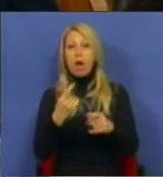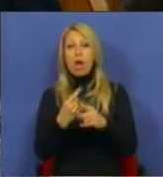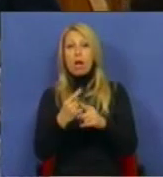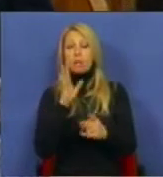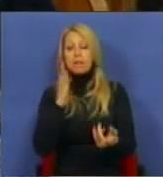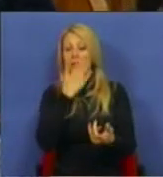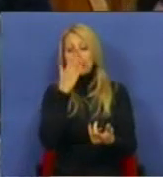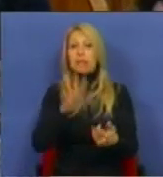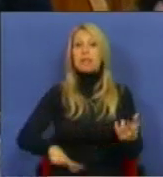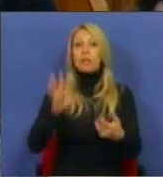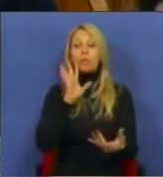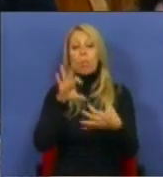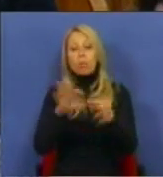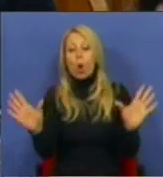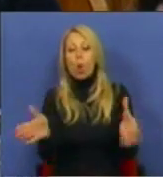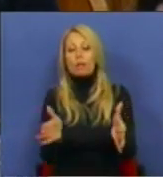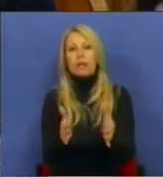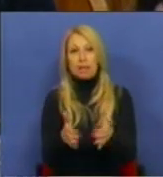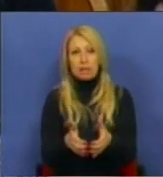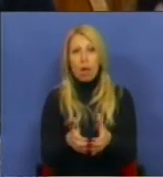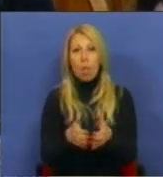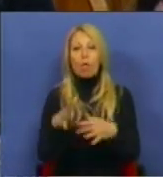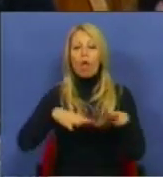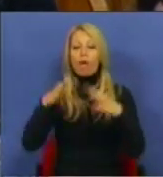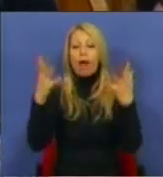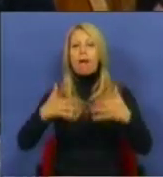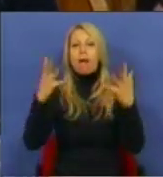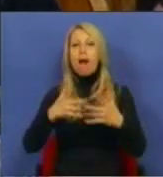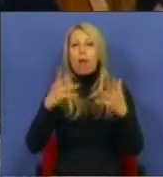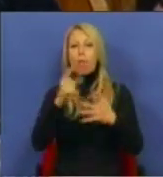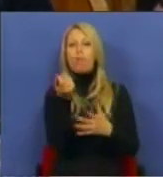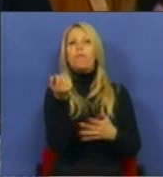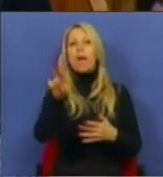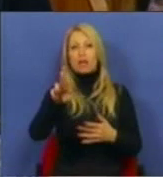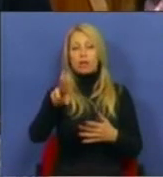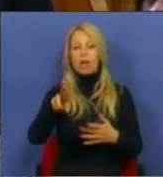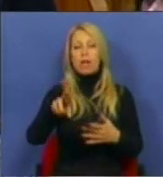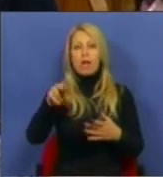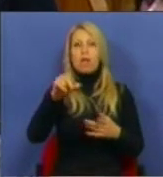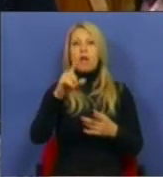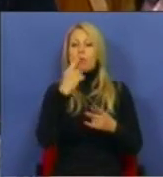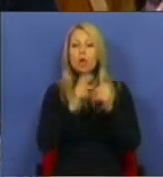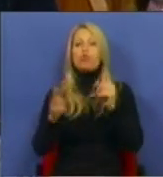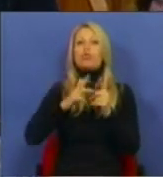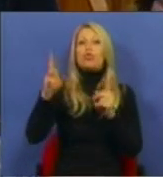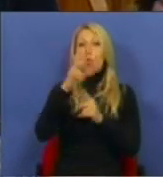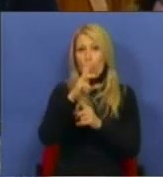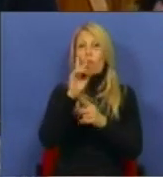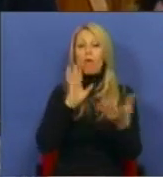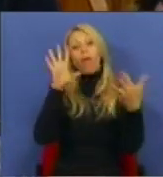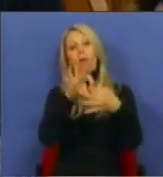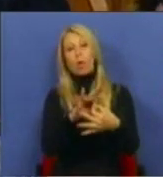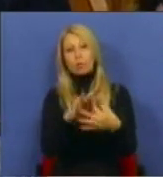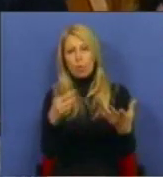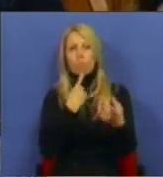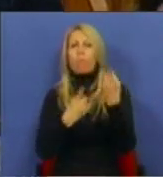que são utilizadas para o cálculo da taxa de juros nominal correspondente. A questão que se coloca é